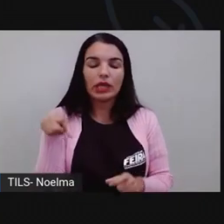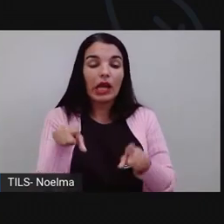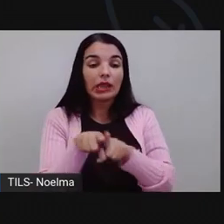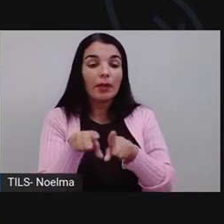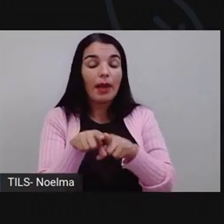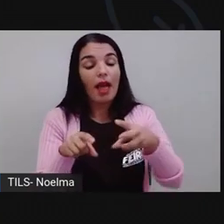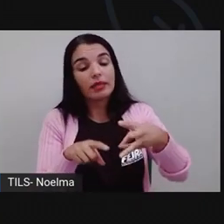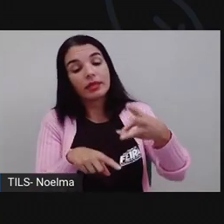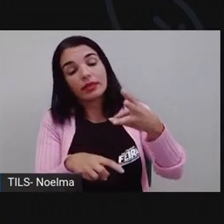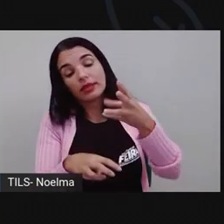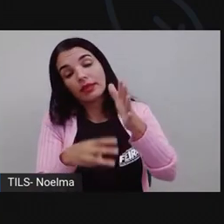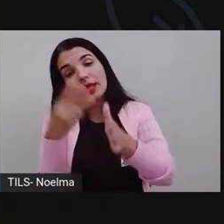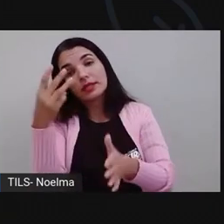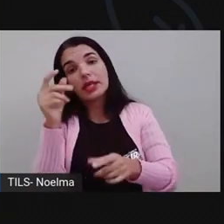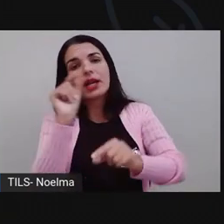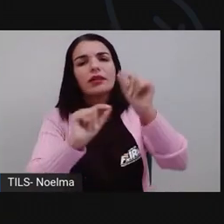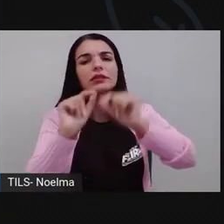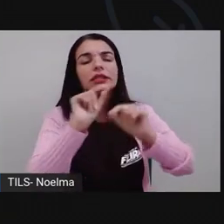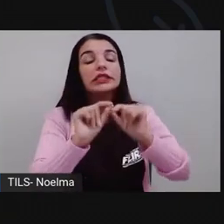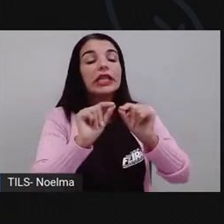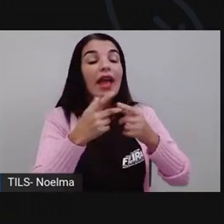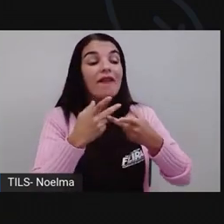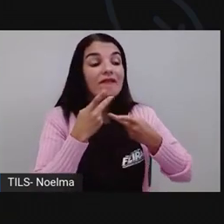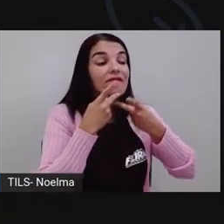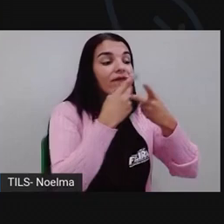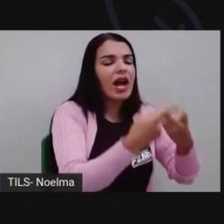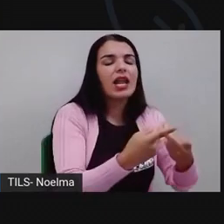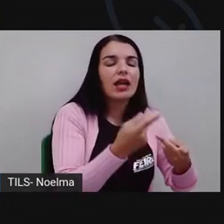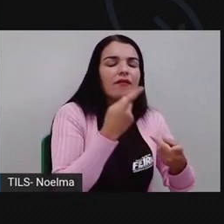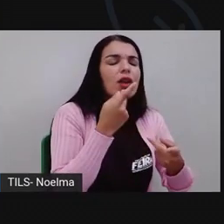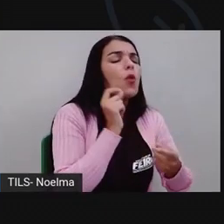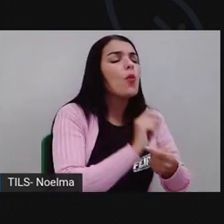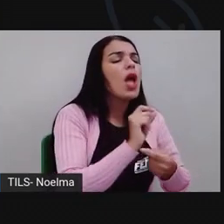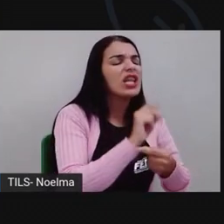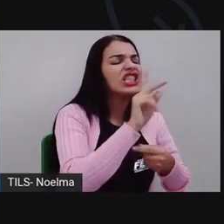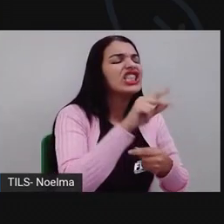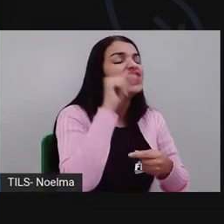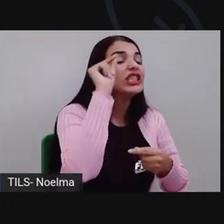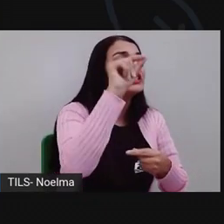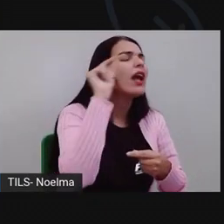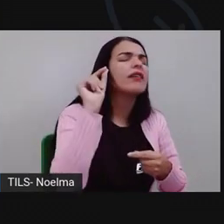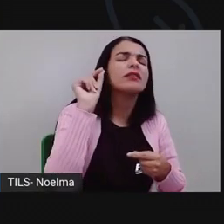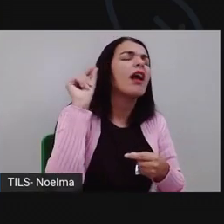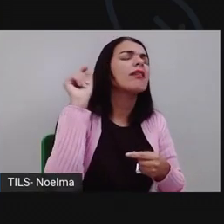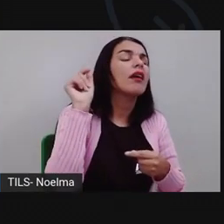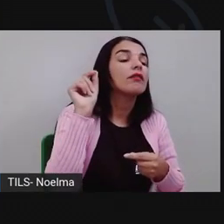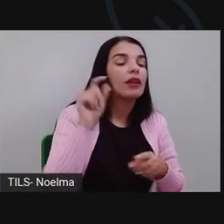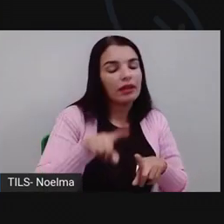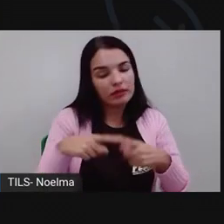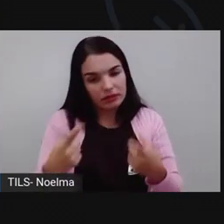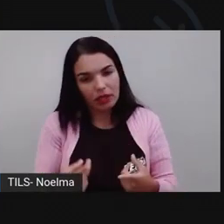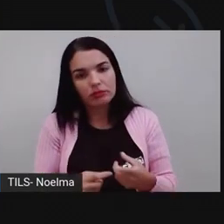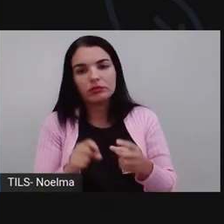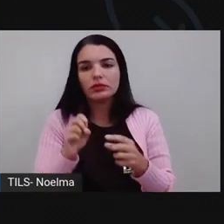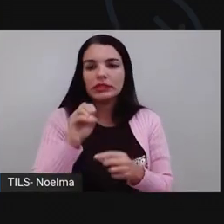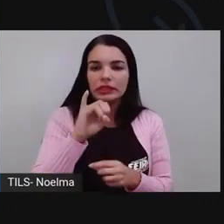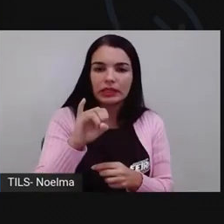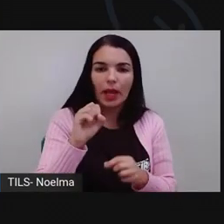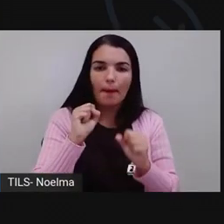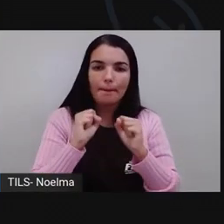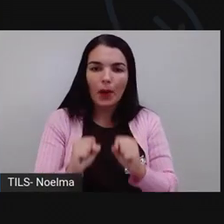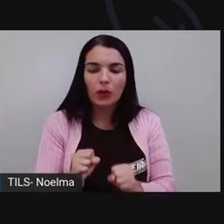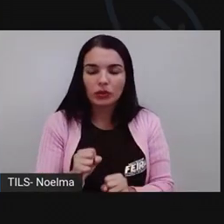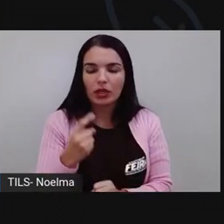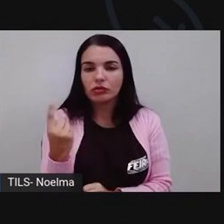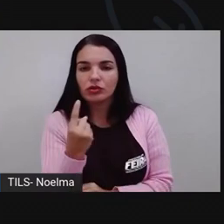terceira pessoa, é de quem se fala? Ele ou ela no singular. Eles ou